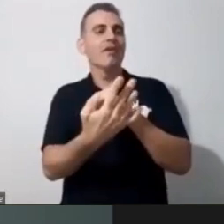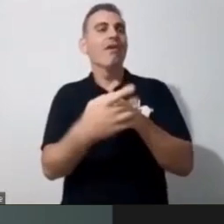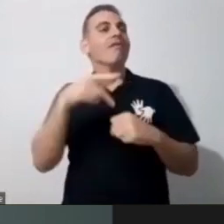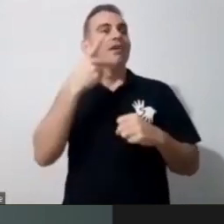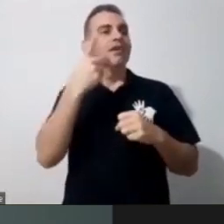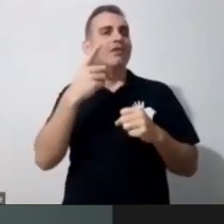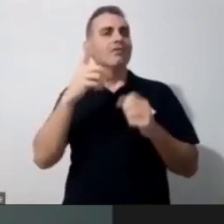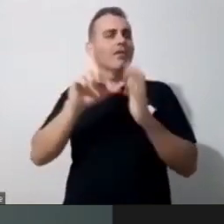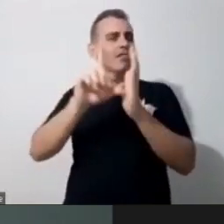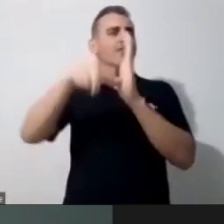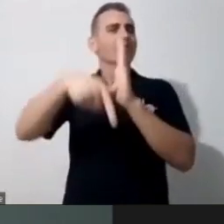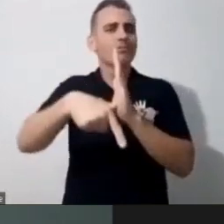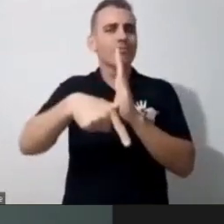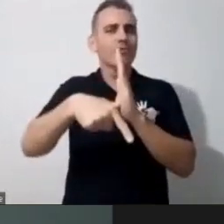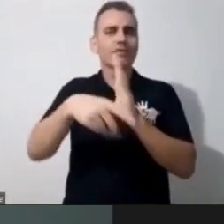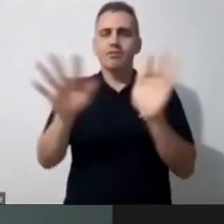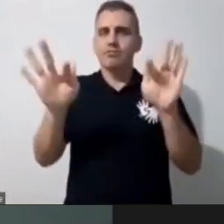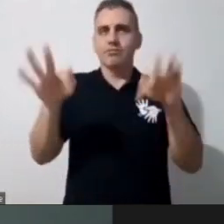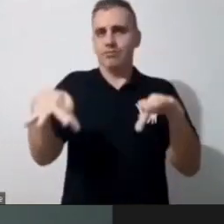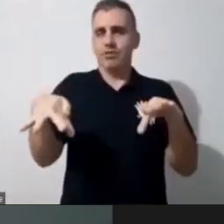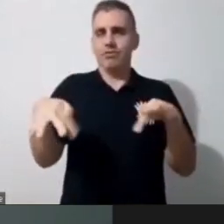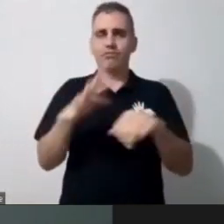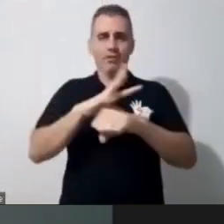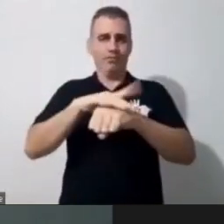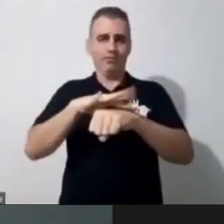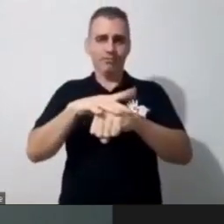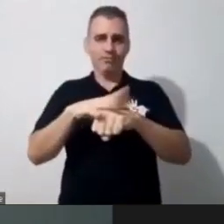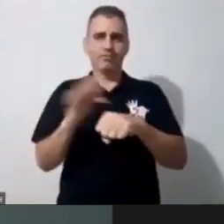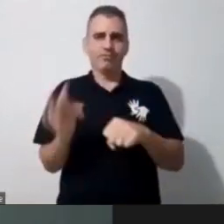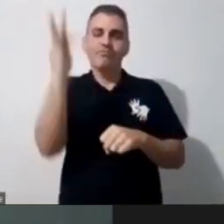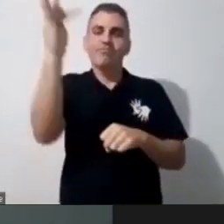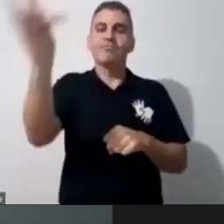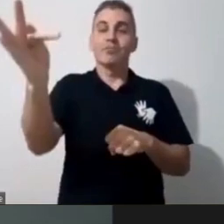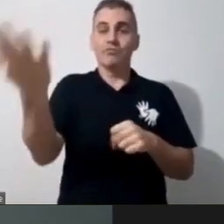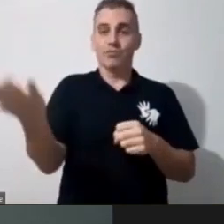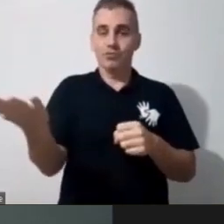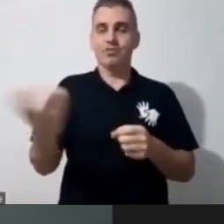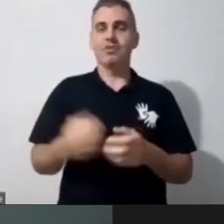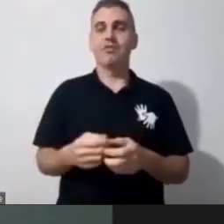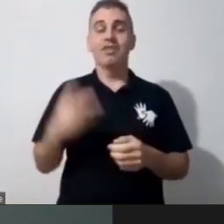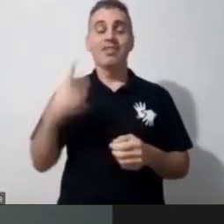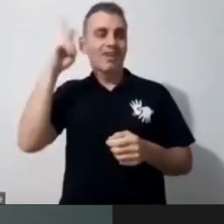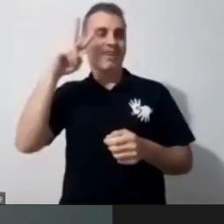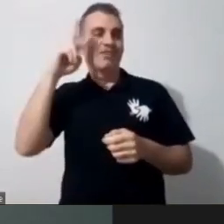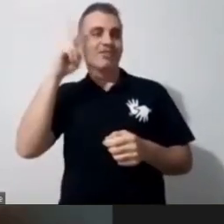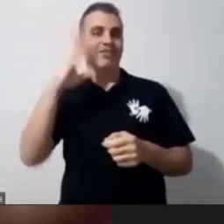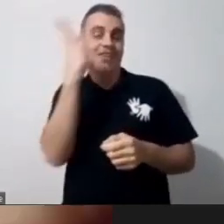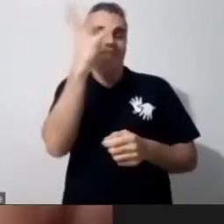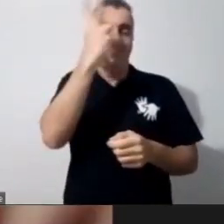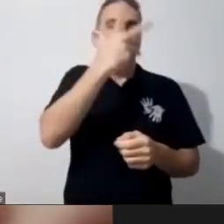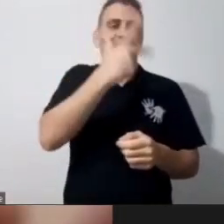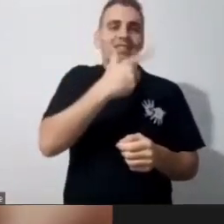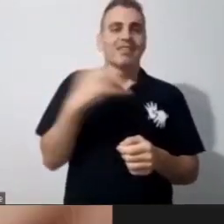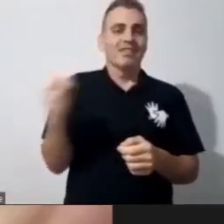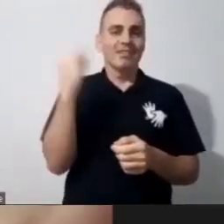professor, enquanto escola, enquanto família. Eu acho que vai sair histórias lindas daí. Dessas oportunidades que vão surgindo nesse